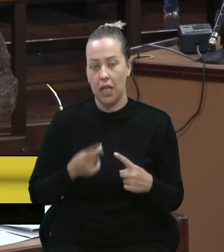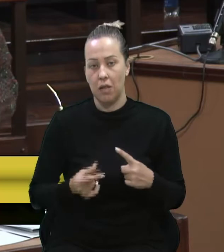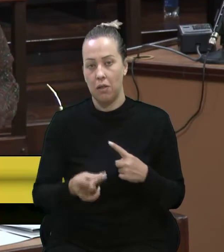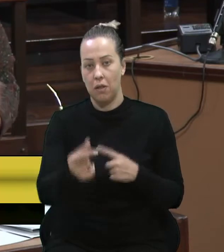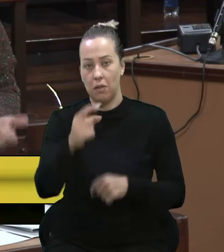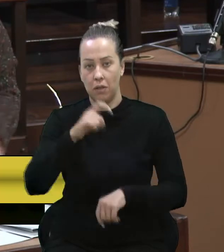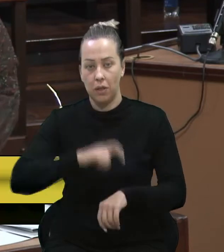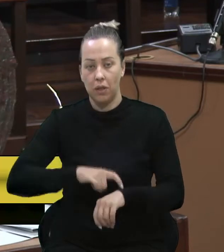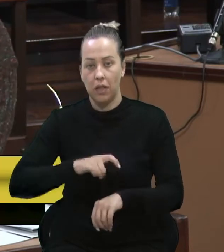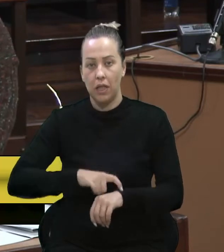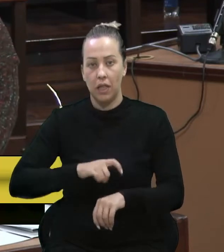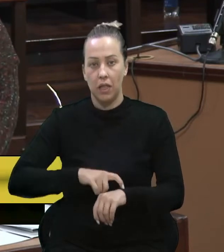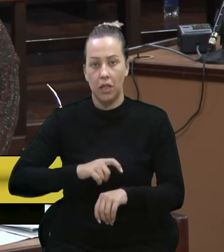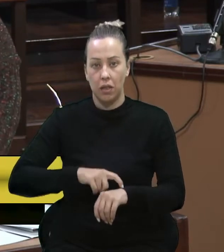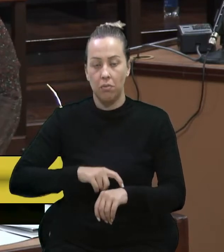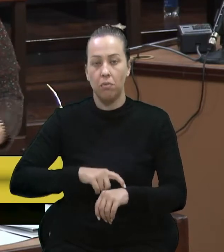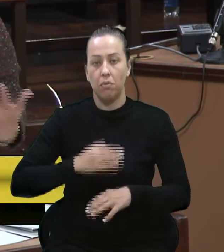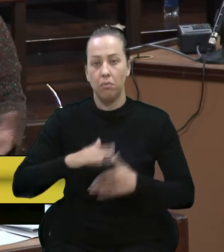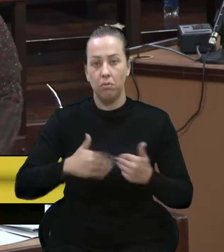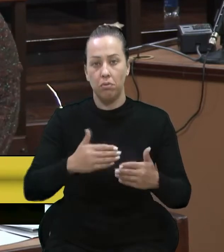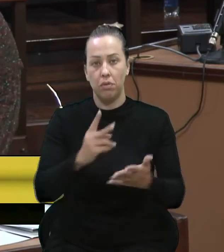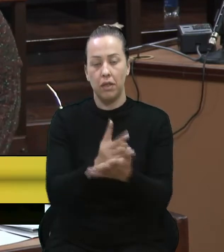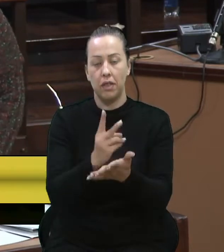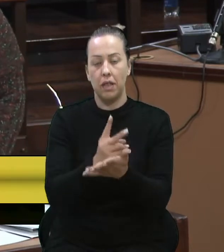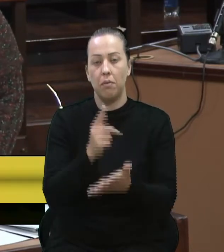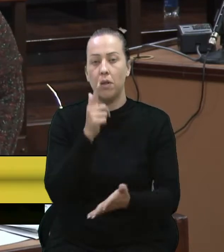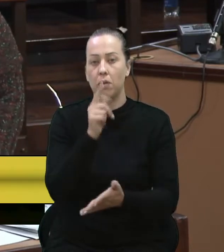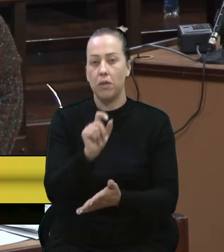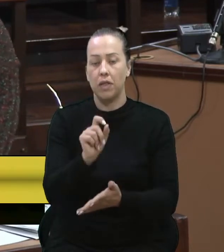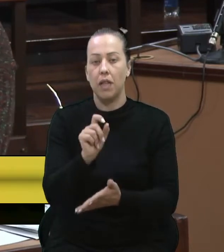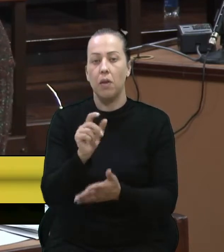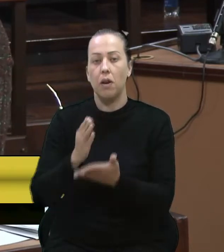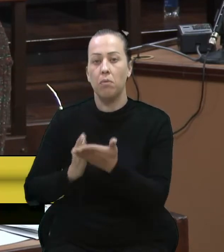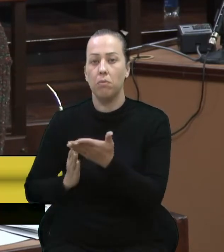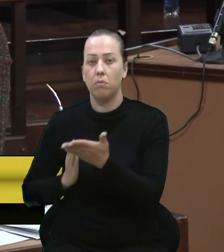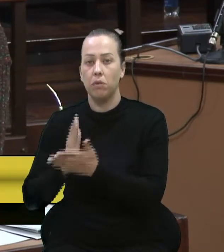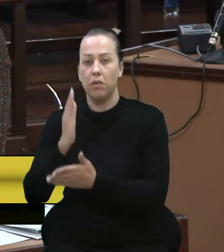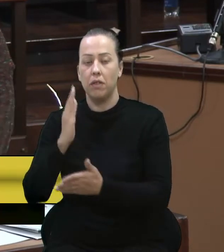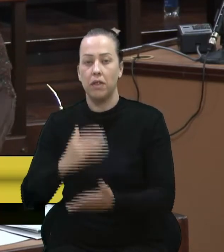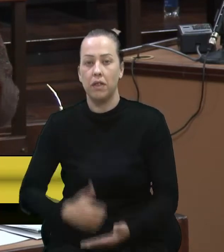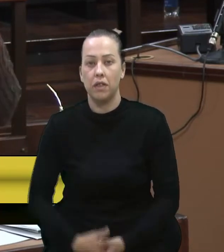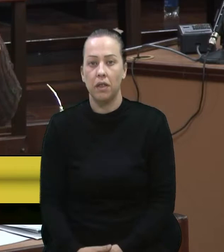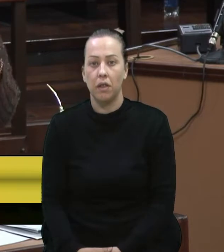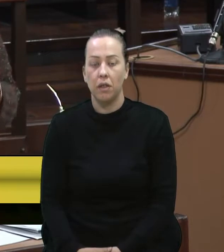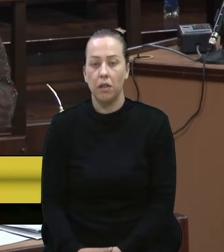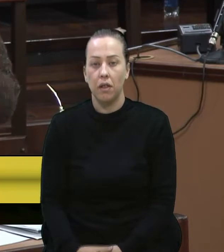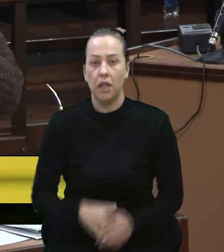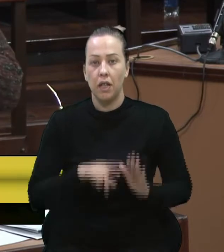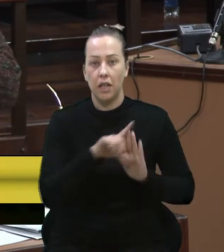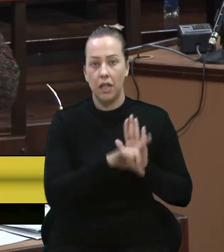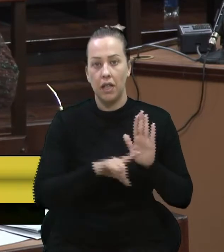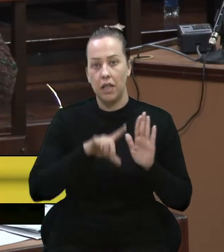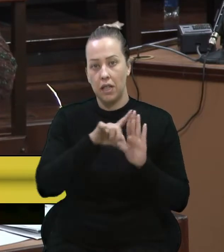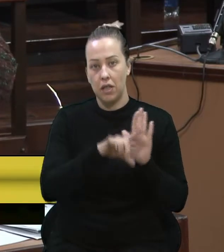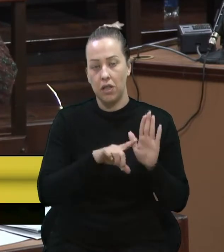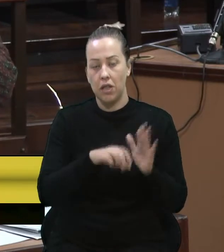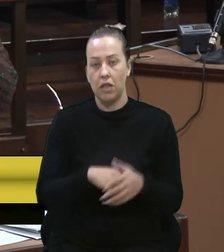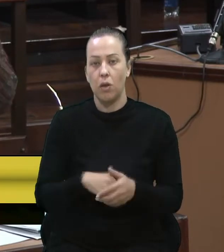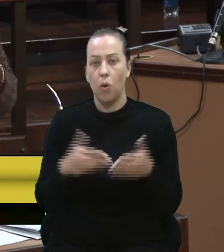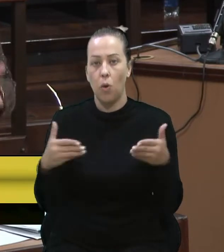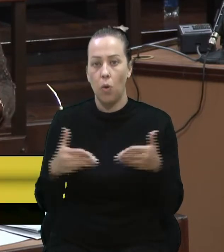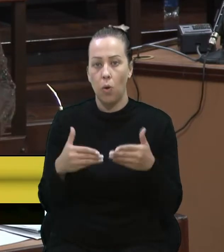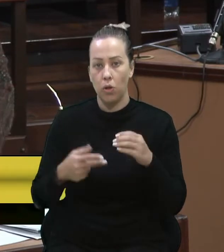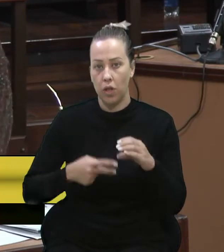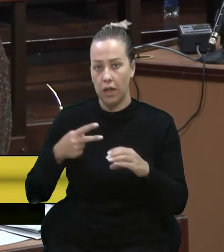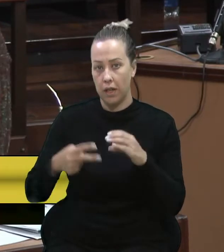tempo, estava engavetada e a gente conseguiu a aprovação na legislatura passada, hoje a